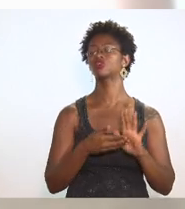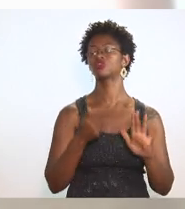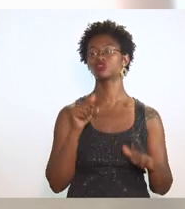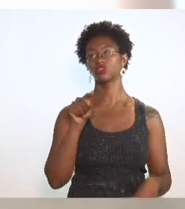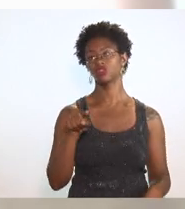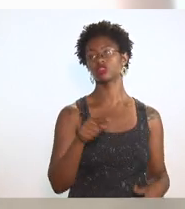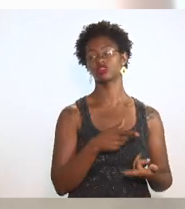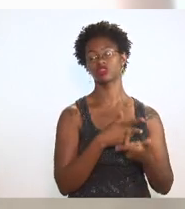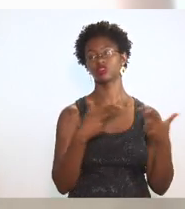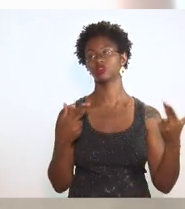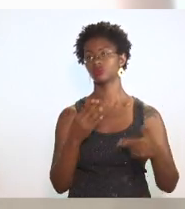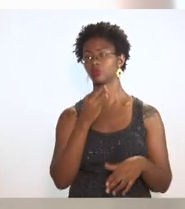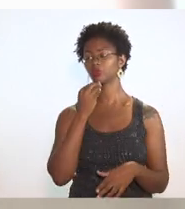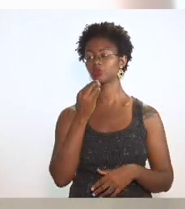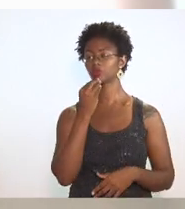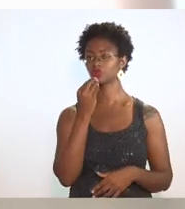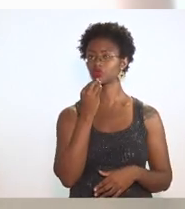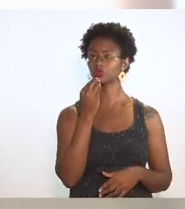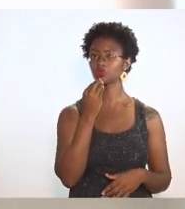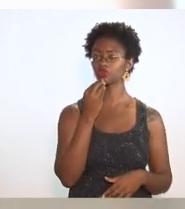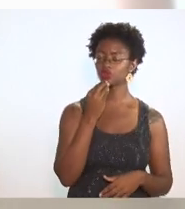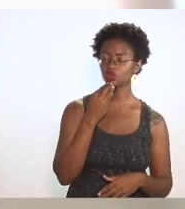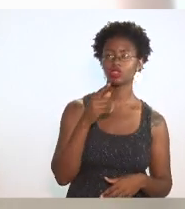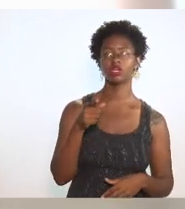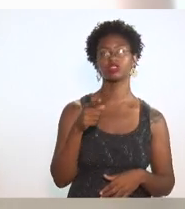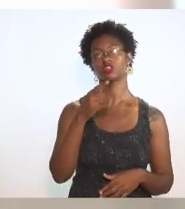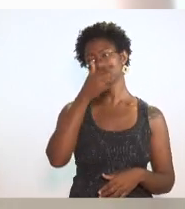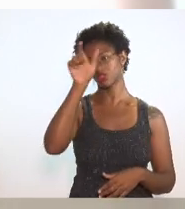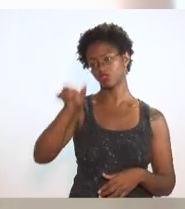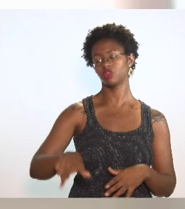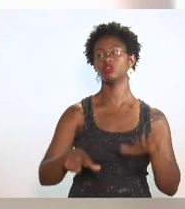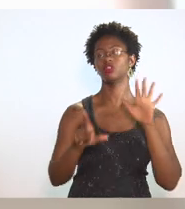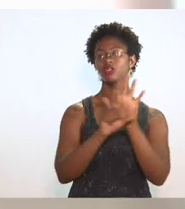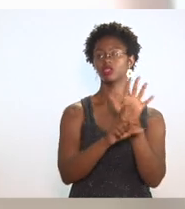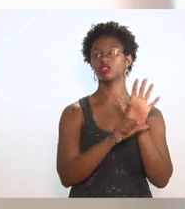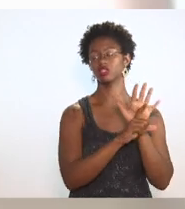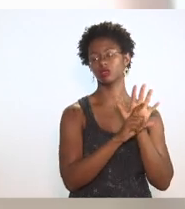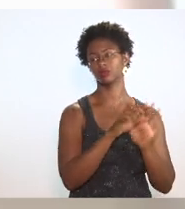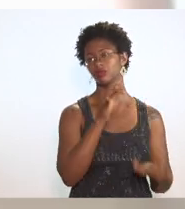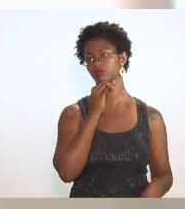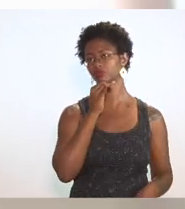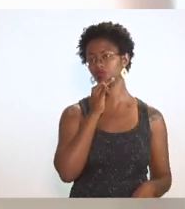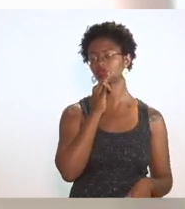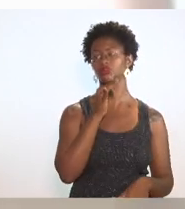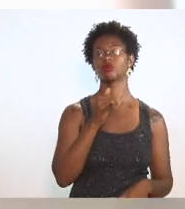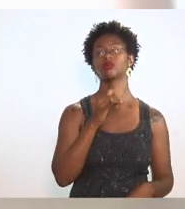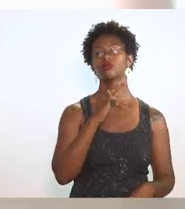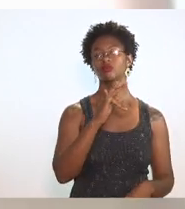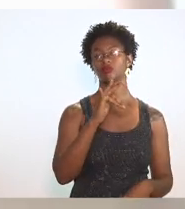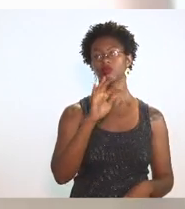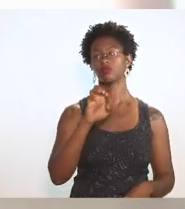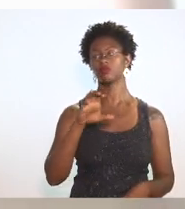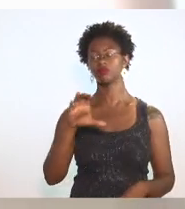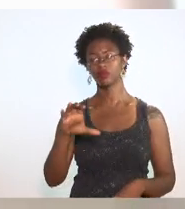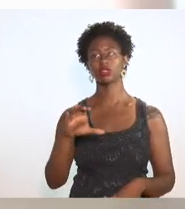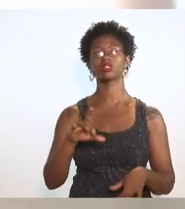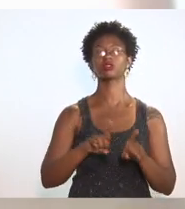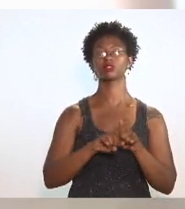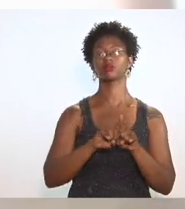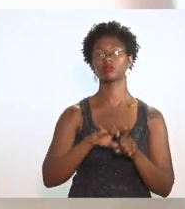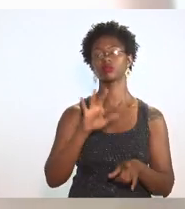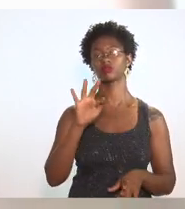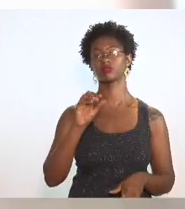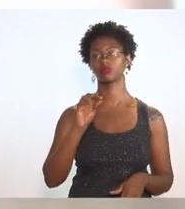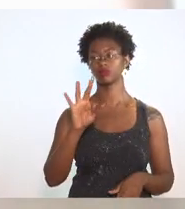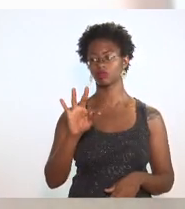são de oportunidade e conveniência do legislador. Então, a questão do FECP está presente, do FOTE, tudo isso a gente